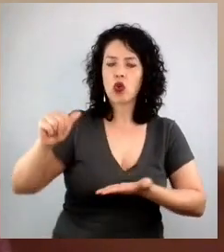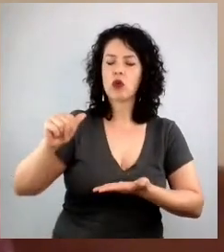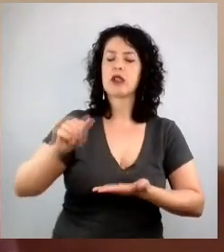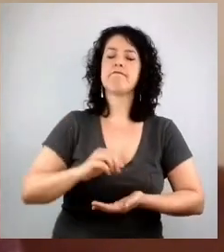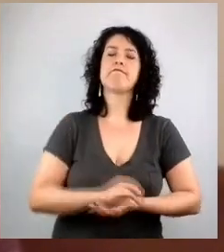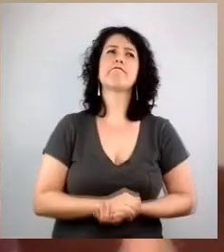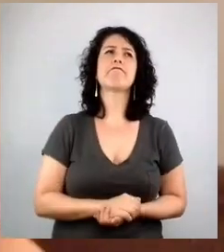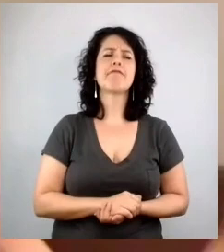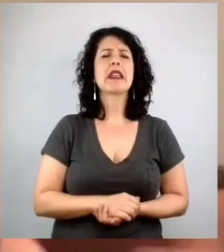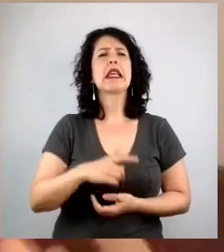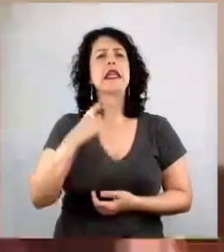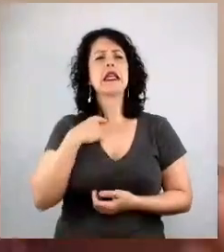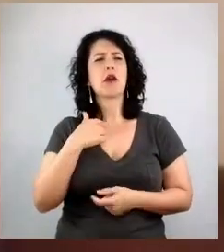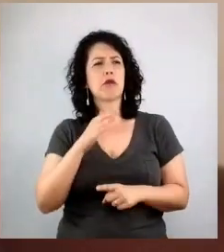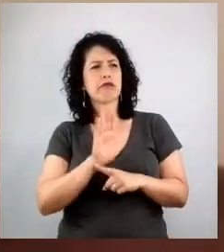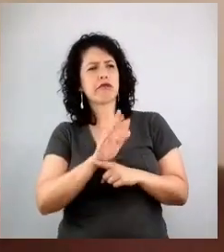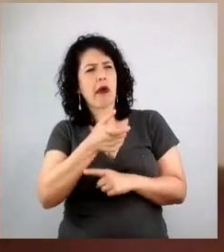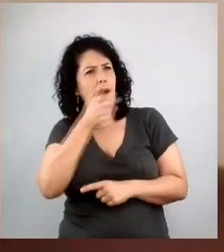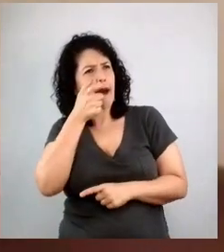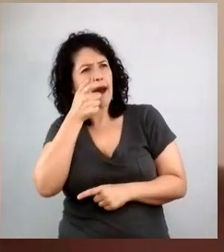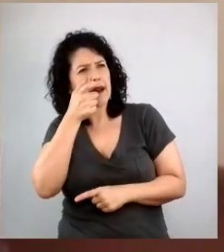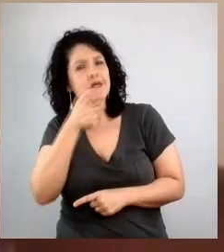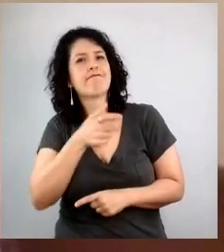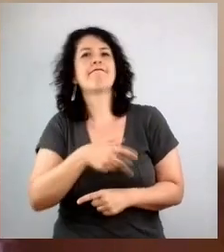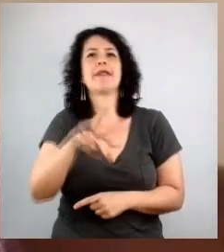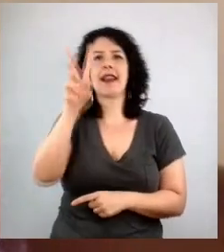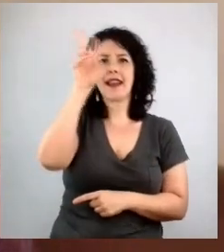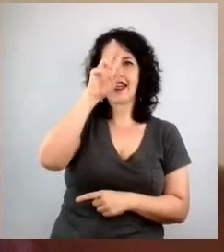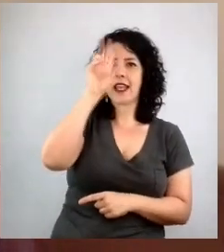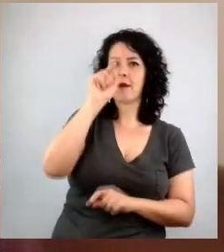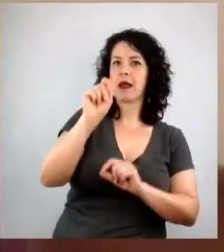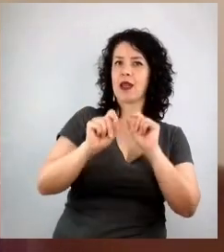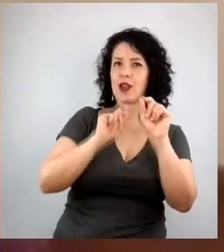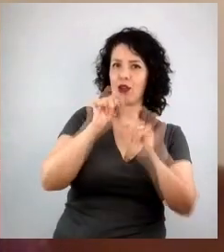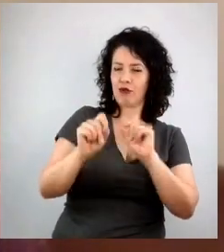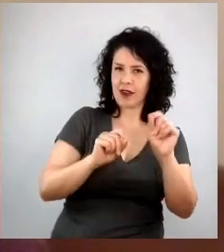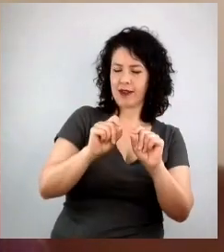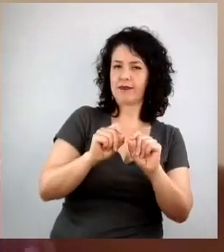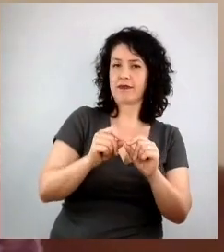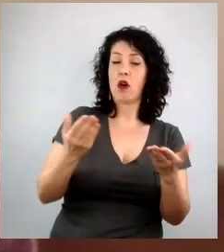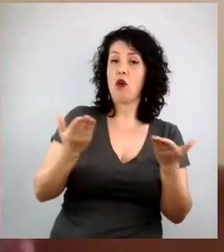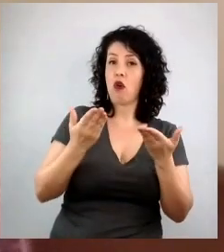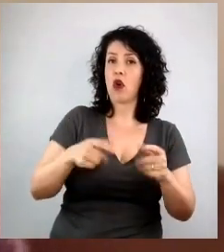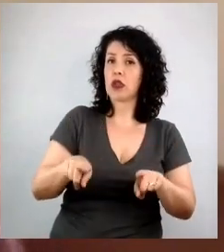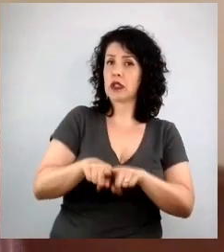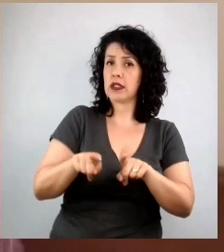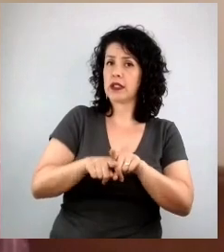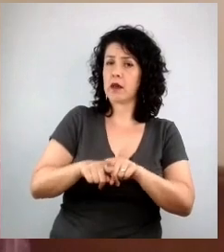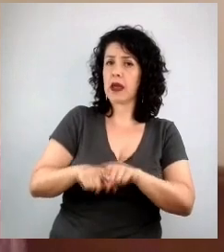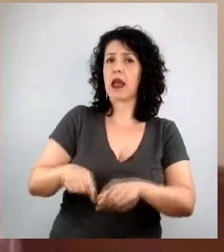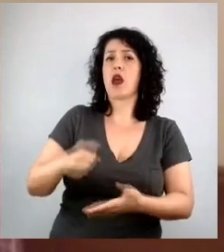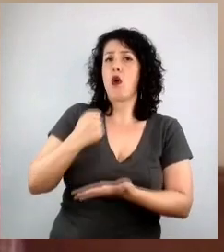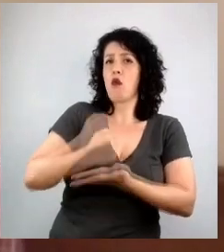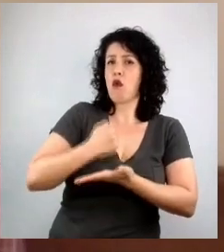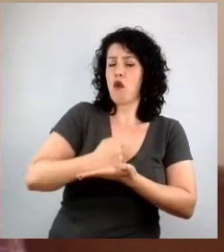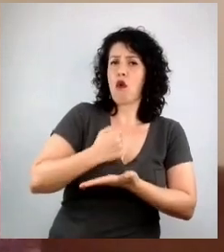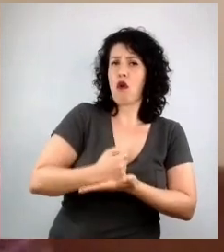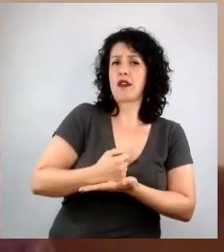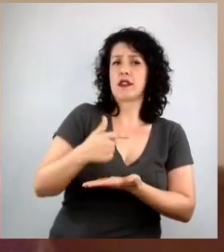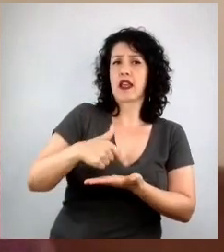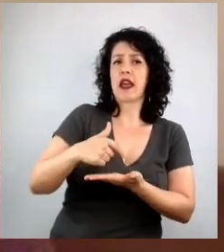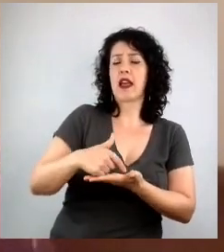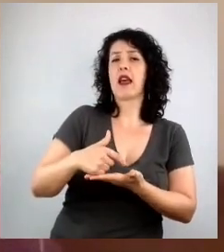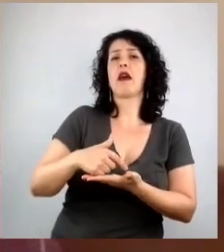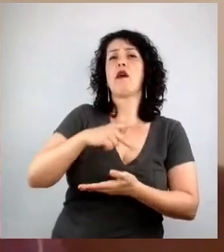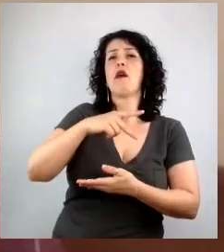e lembrei, e fiquei pensando no mundo de hoje. Ano passado, o filme ganhou Oscar desse ano, aliás, foi um filme estrangeiro. Talvez a Fernanda Torres fosse nesse ano com Central do Brasil.